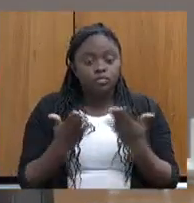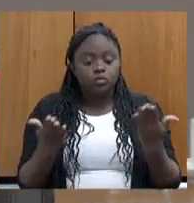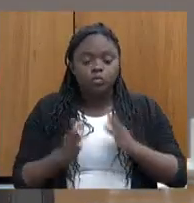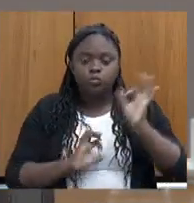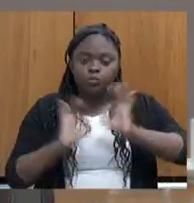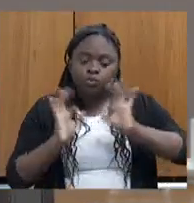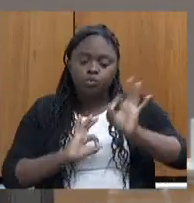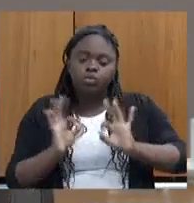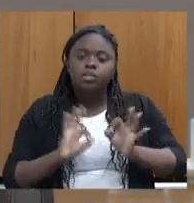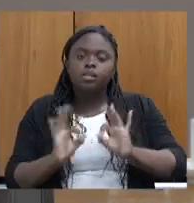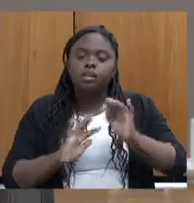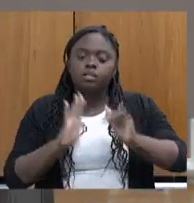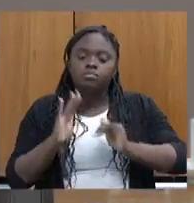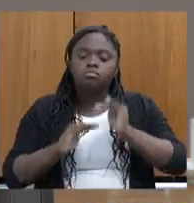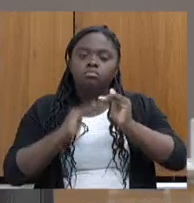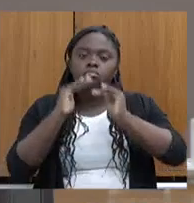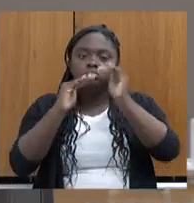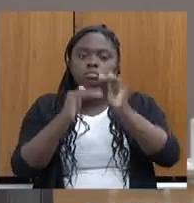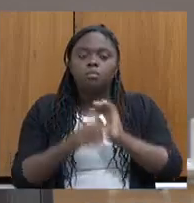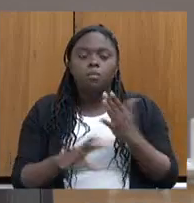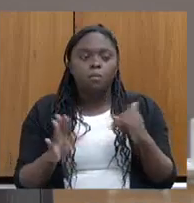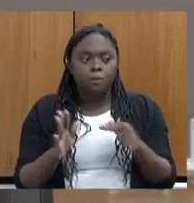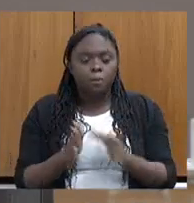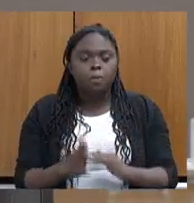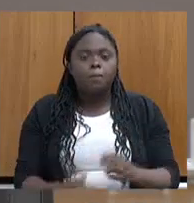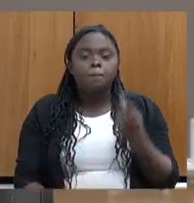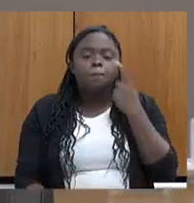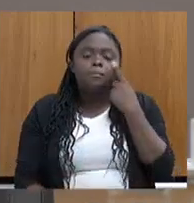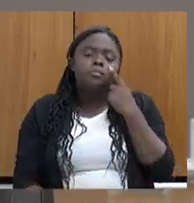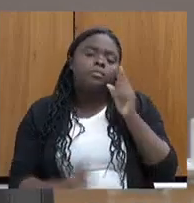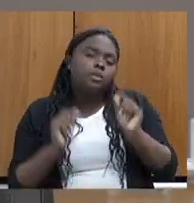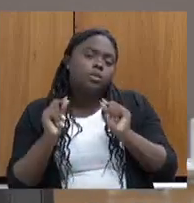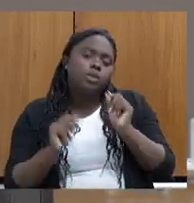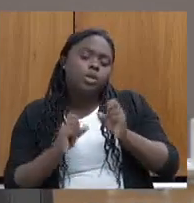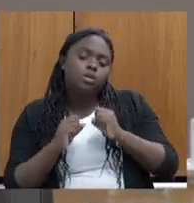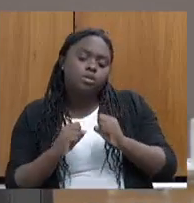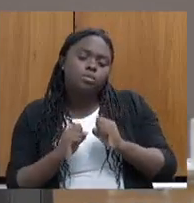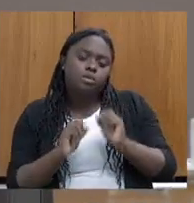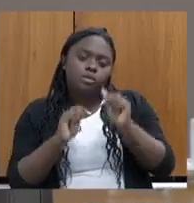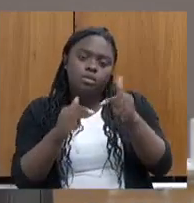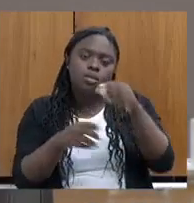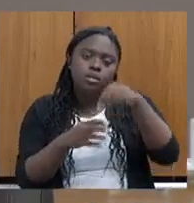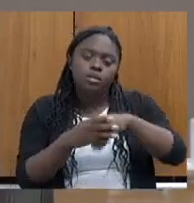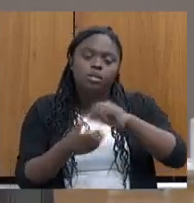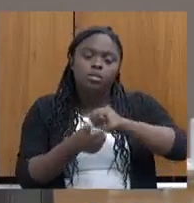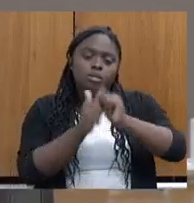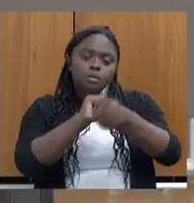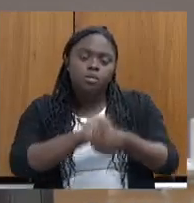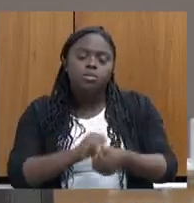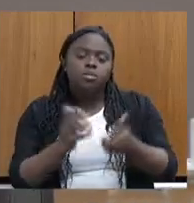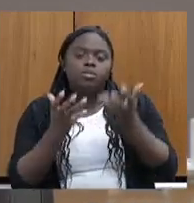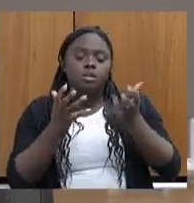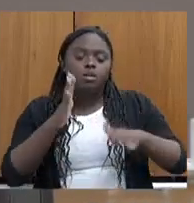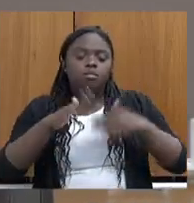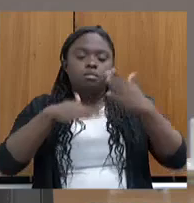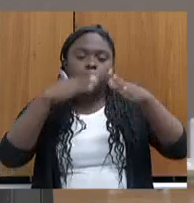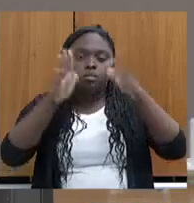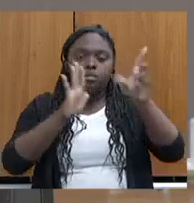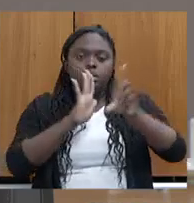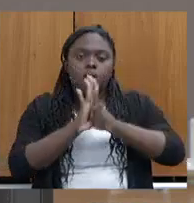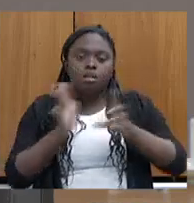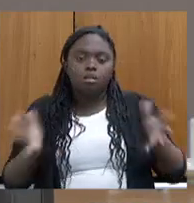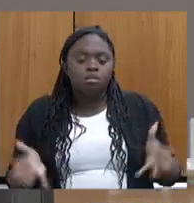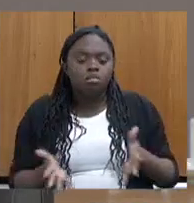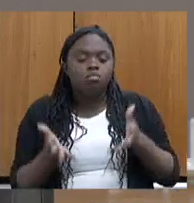processo de planejamento, de todo ele, para ver o que nós podemos fazer no esporte. Nós queremos evoluir na lei de incentivo, nós queremos